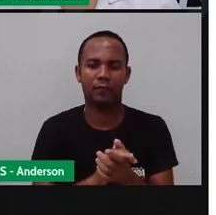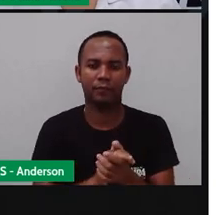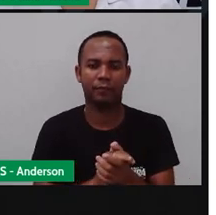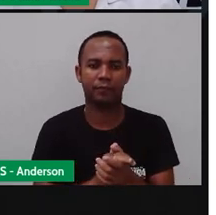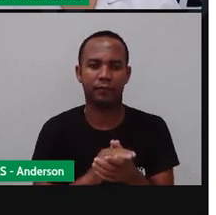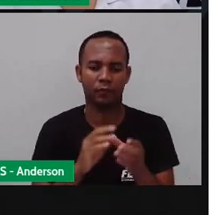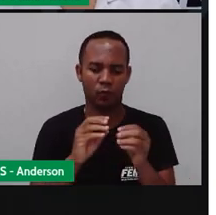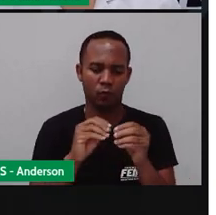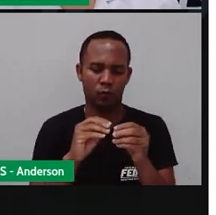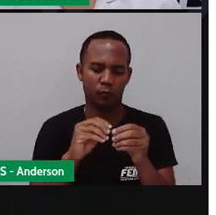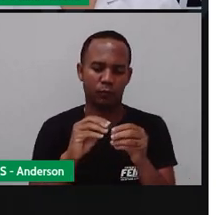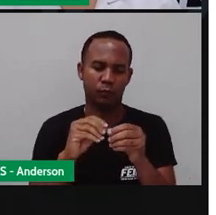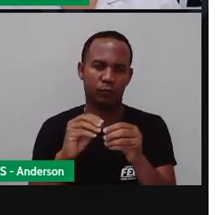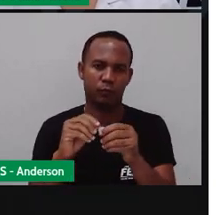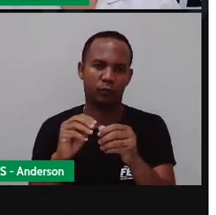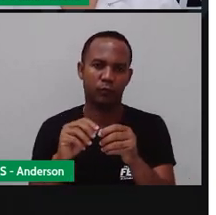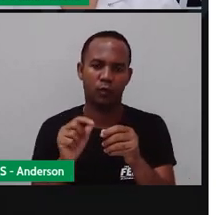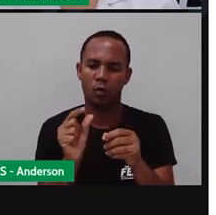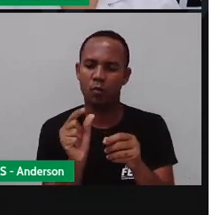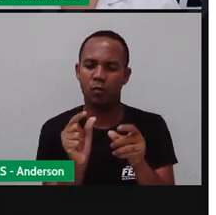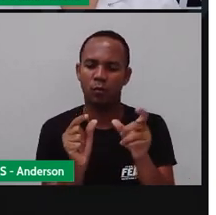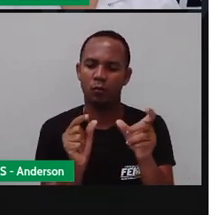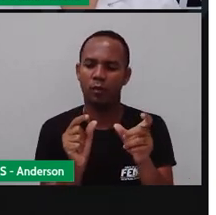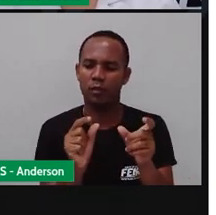modelar Ou o que? Ou biscuit